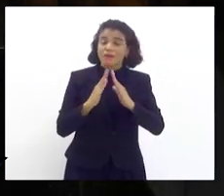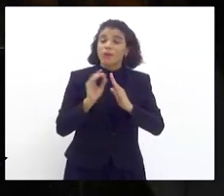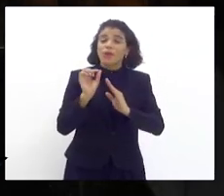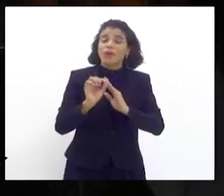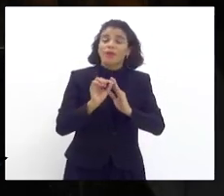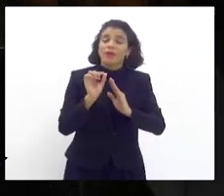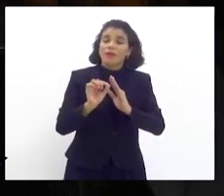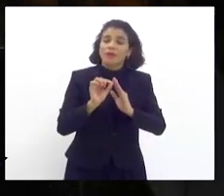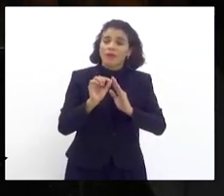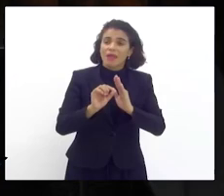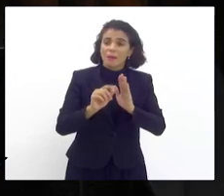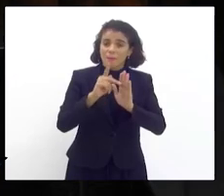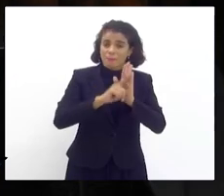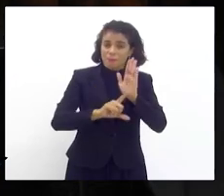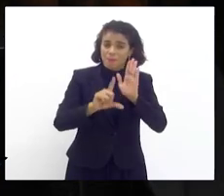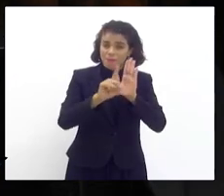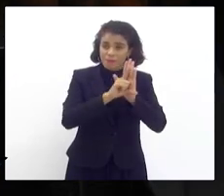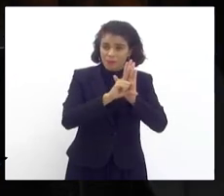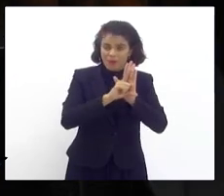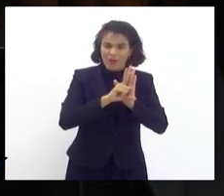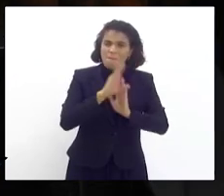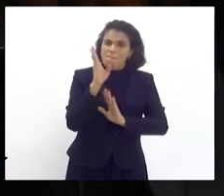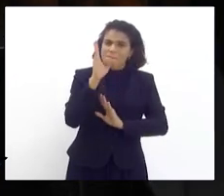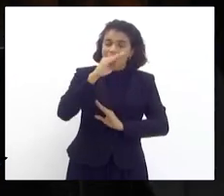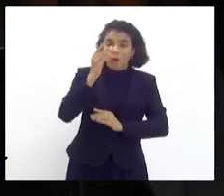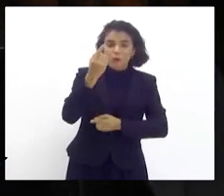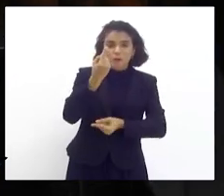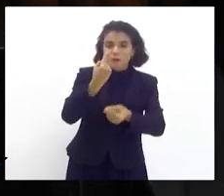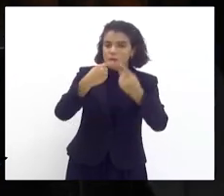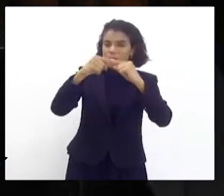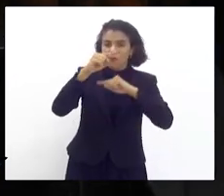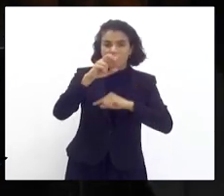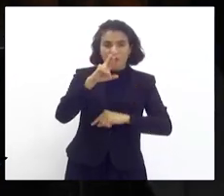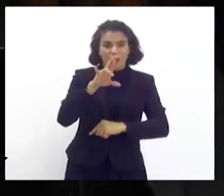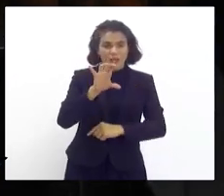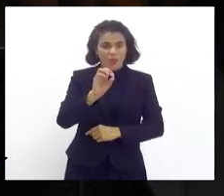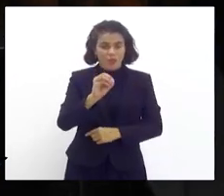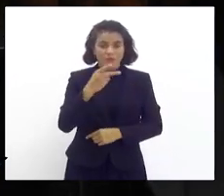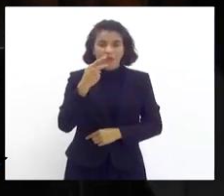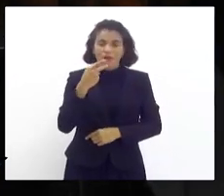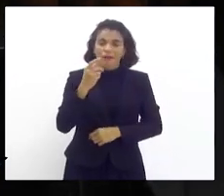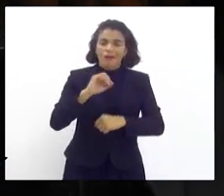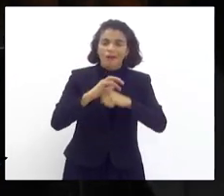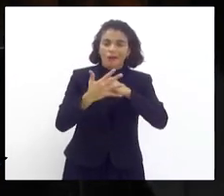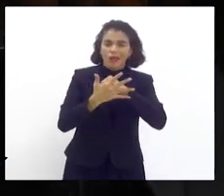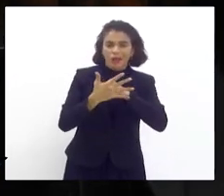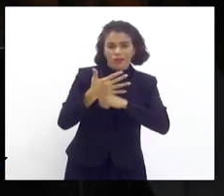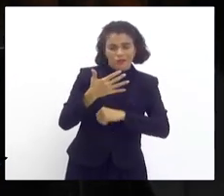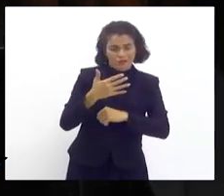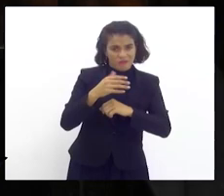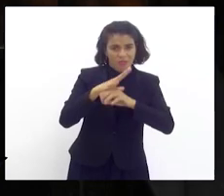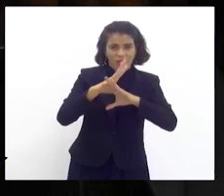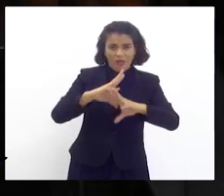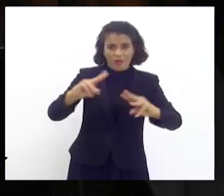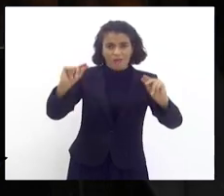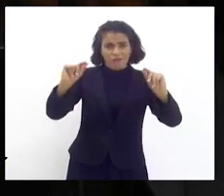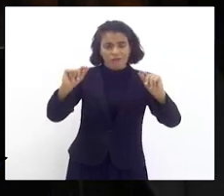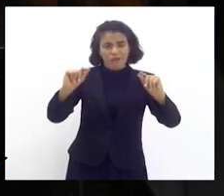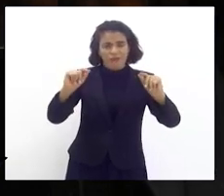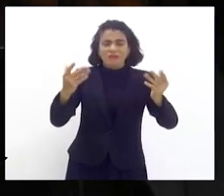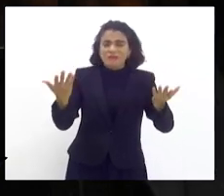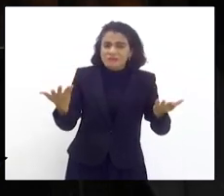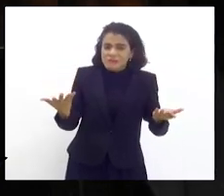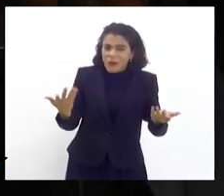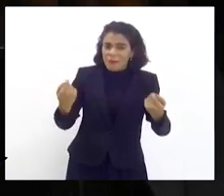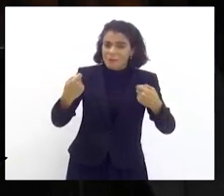cruel do SuperaRio, alegando que a Covid-19 acabou? então